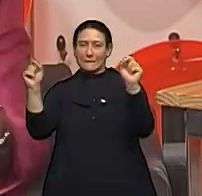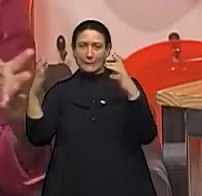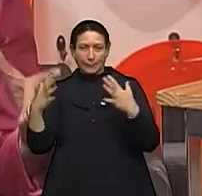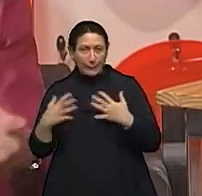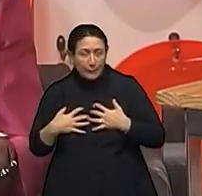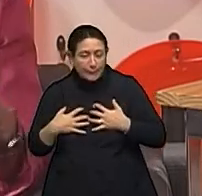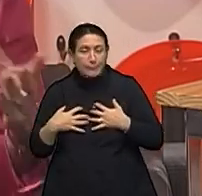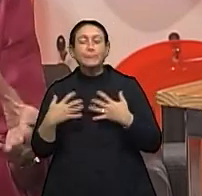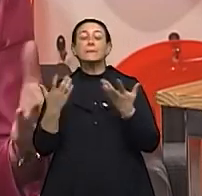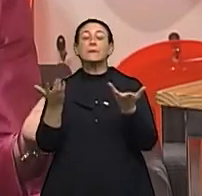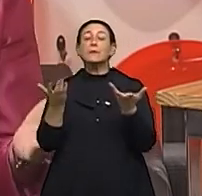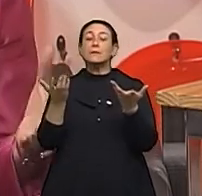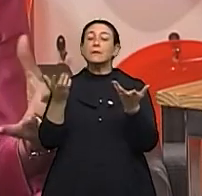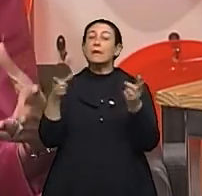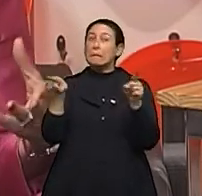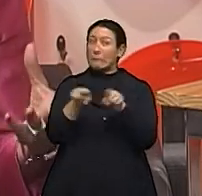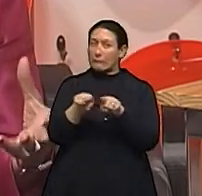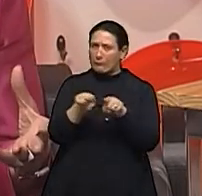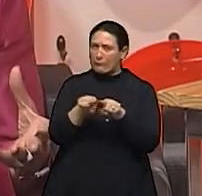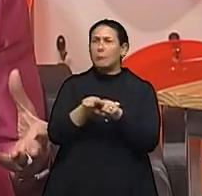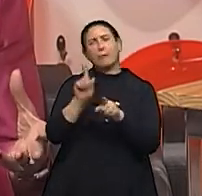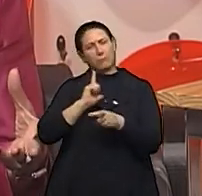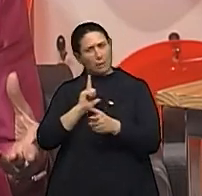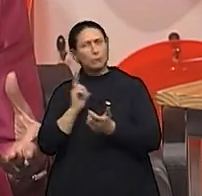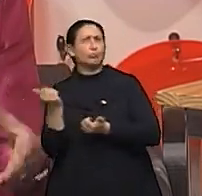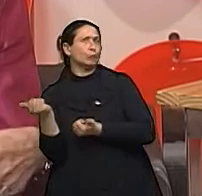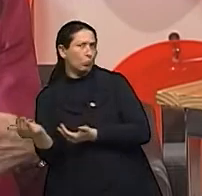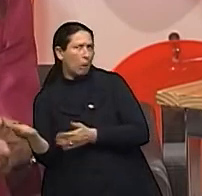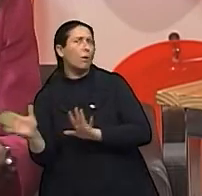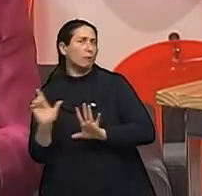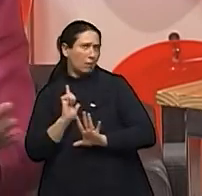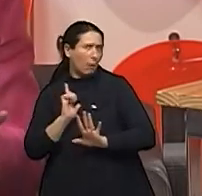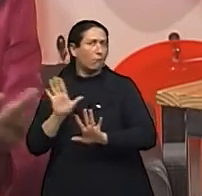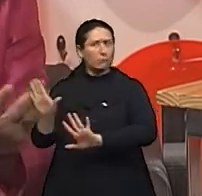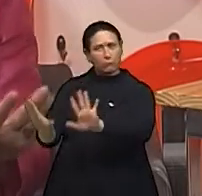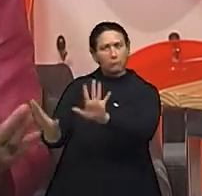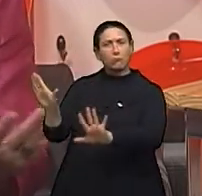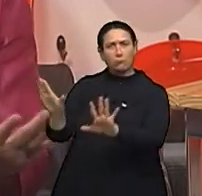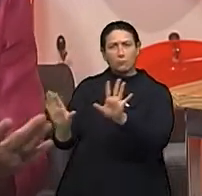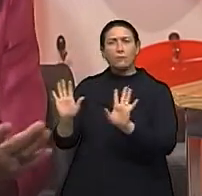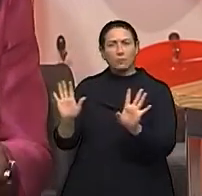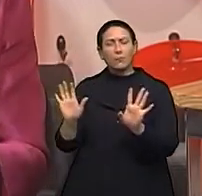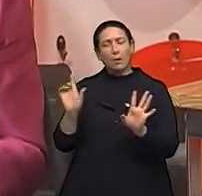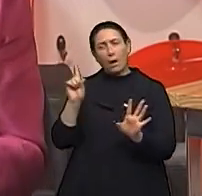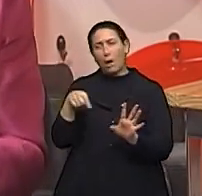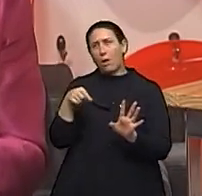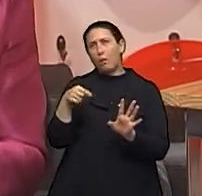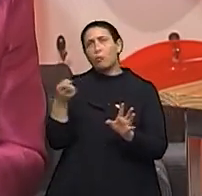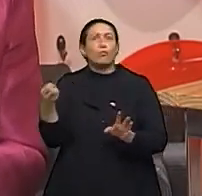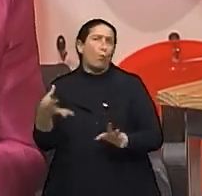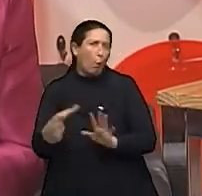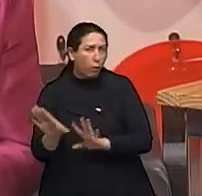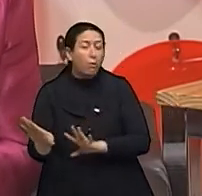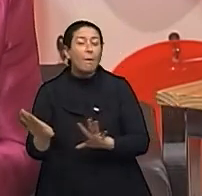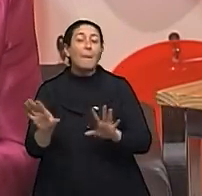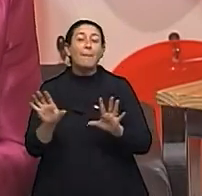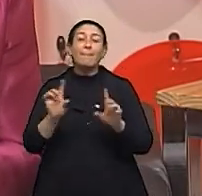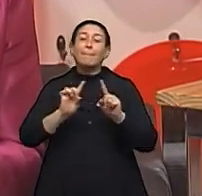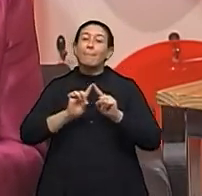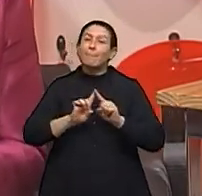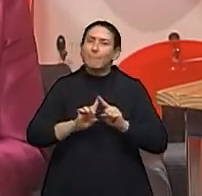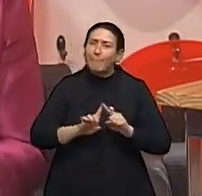Então, claro que a gente vê hoje em idades jovens também, que é uma coisa meio que nova, mas ele,